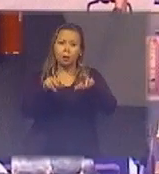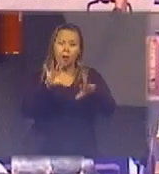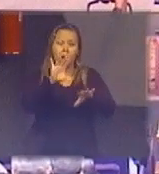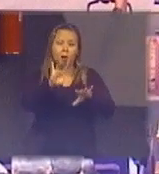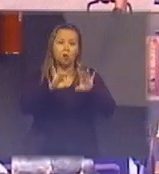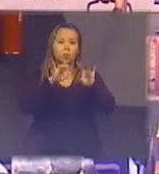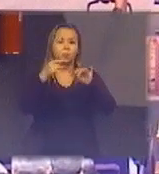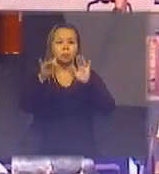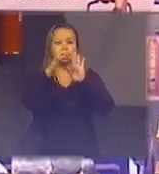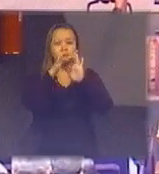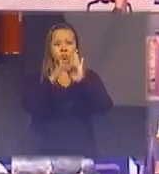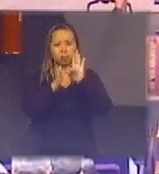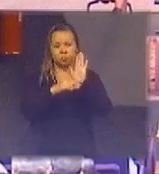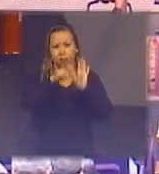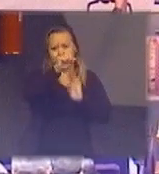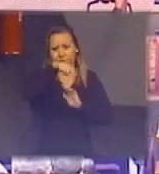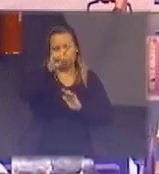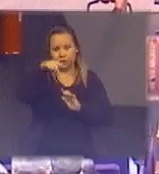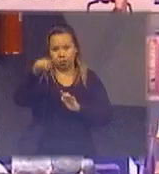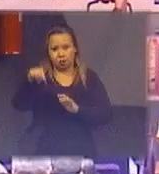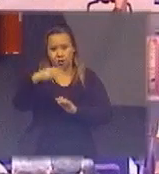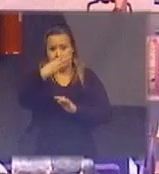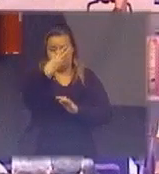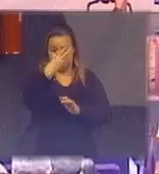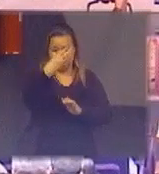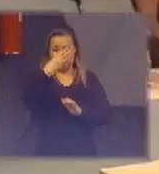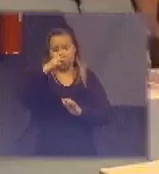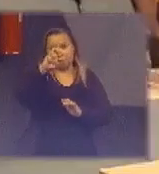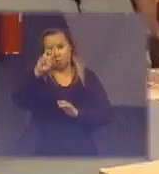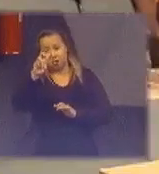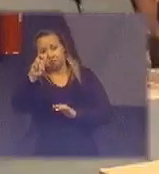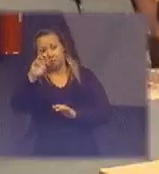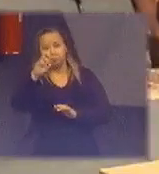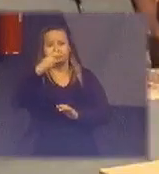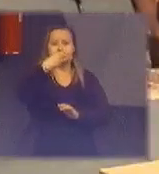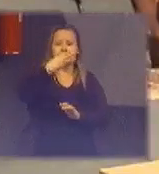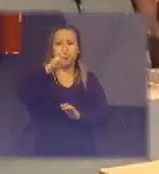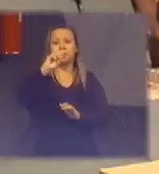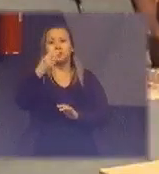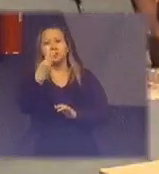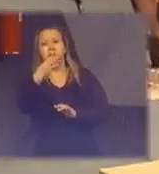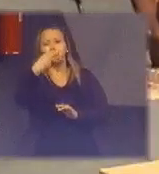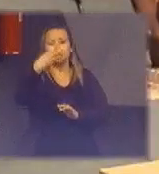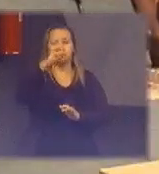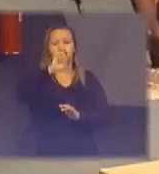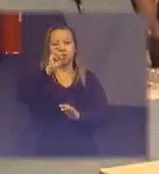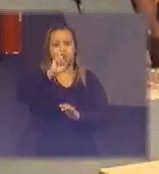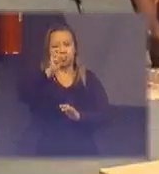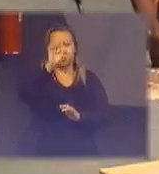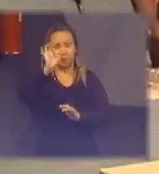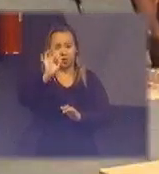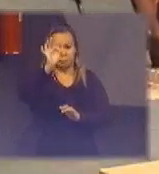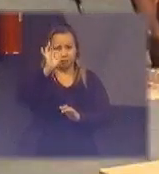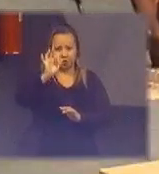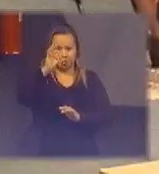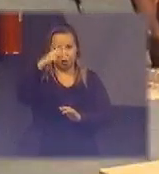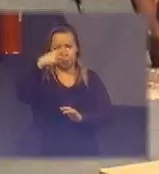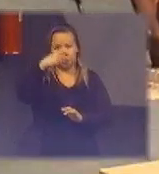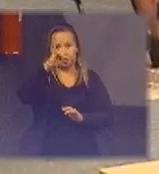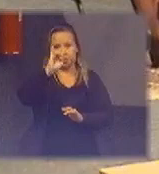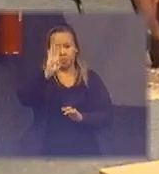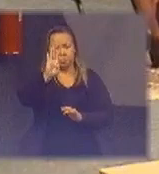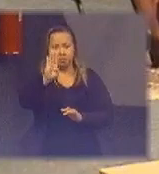estimativas em torno de 3 a 5% do PIB o que se movimenta no setor mineral 3 a 5% do PIB é um valor